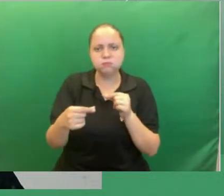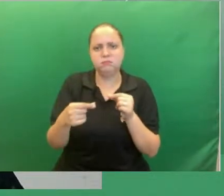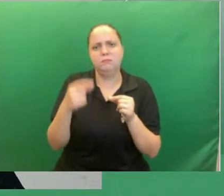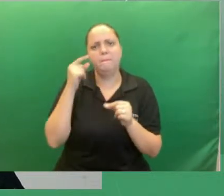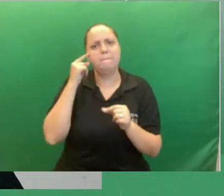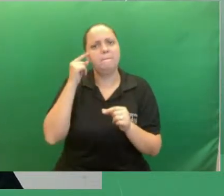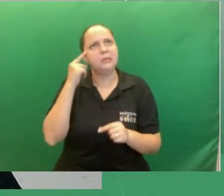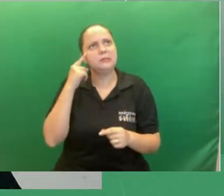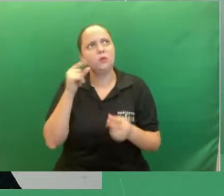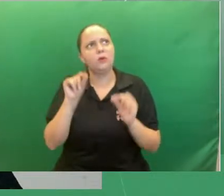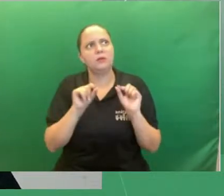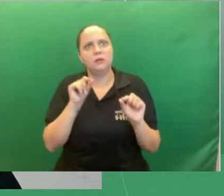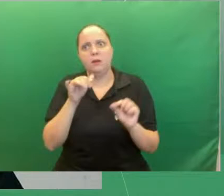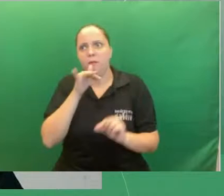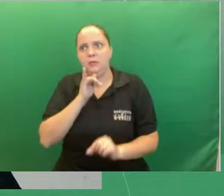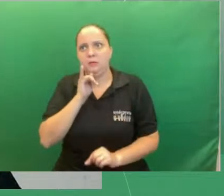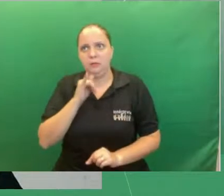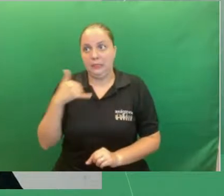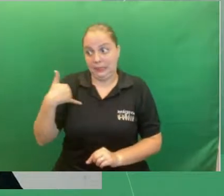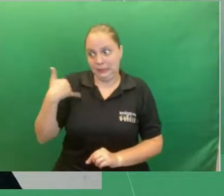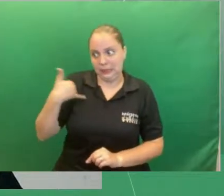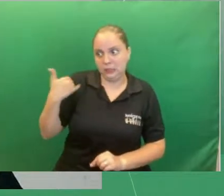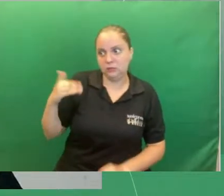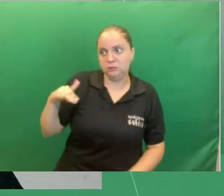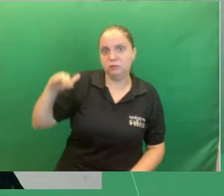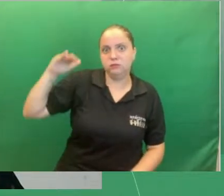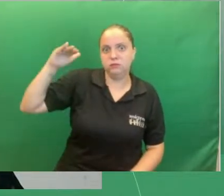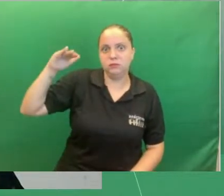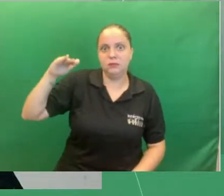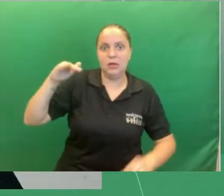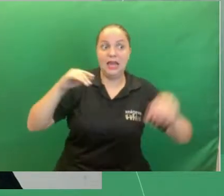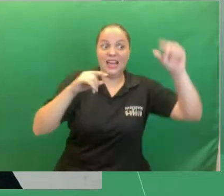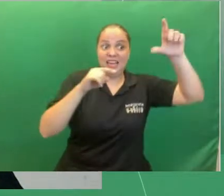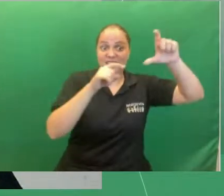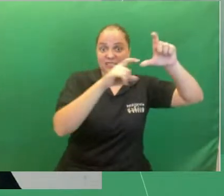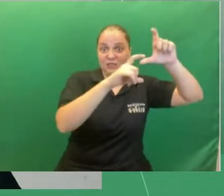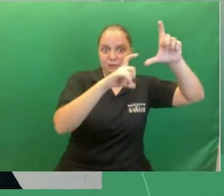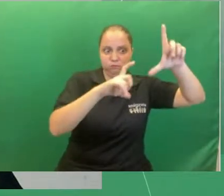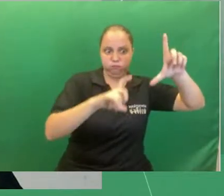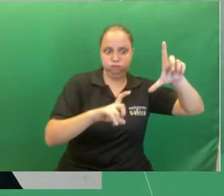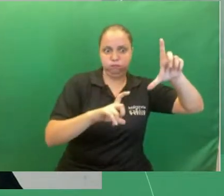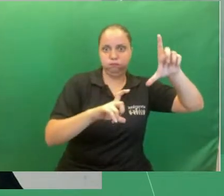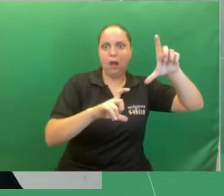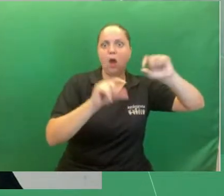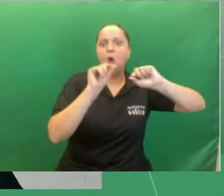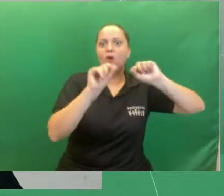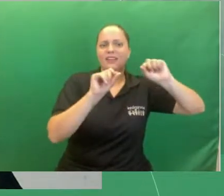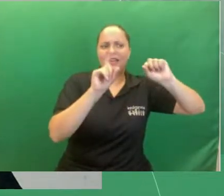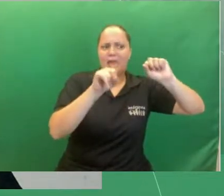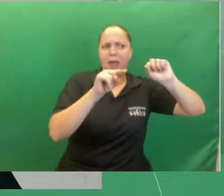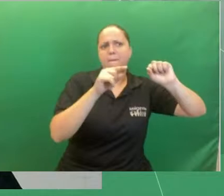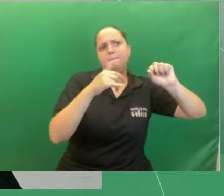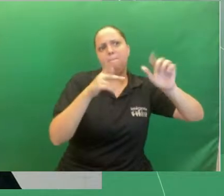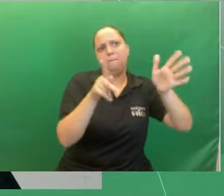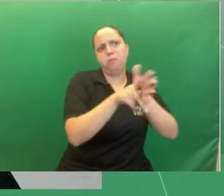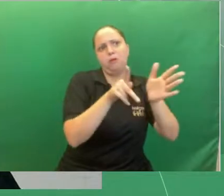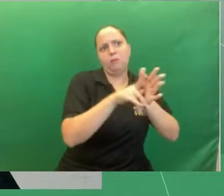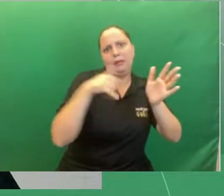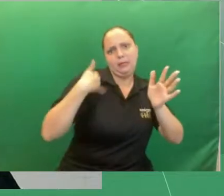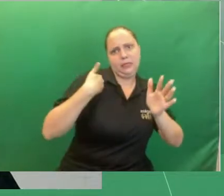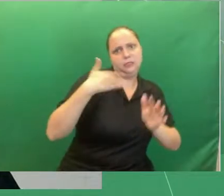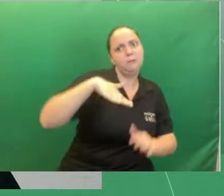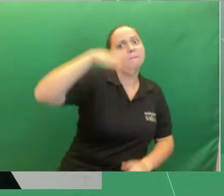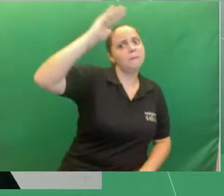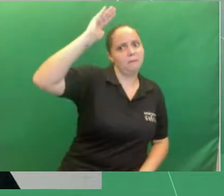muitas pessoas de idade que fazem uso da graphic novel e hoje no Brasil nós já temos vários clássicos